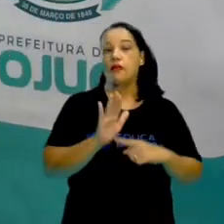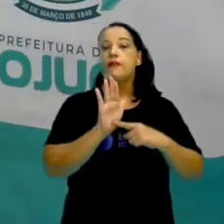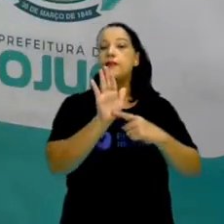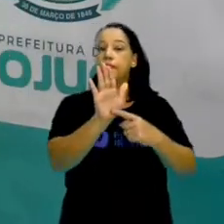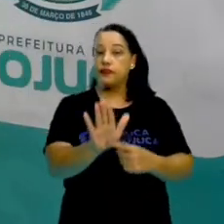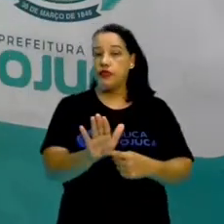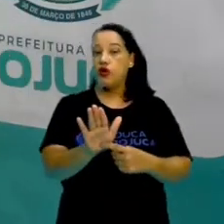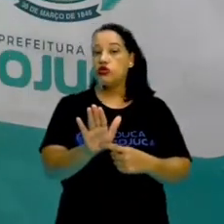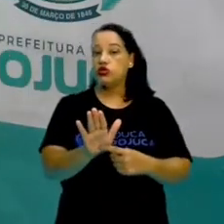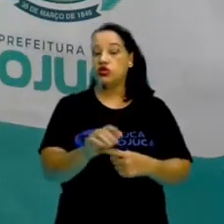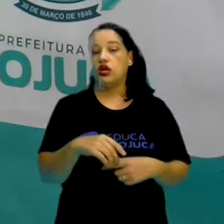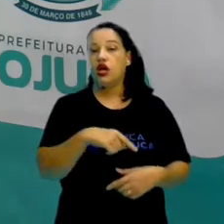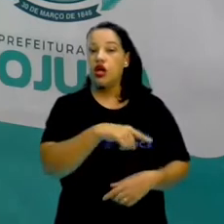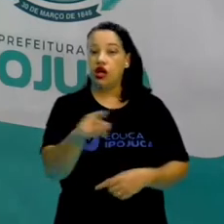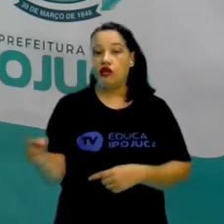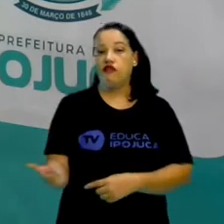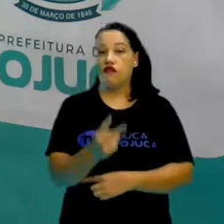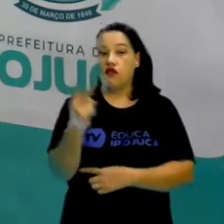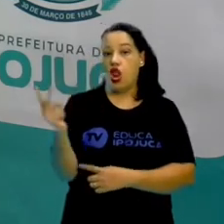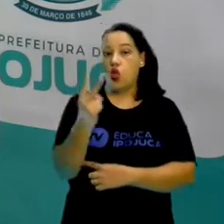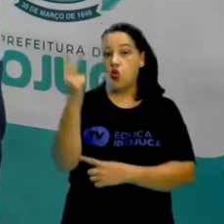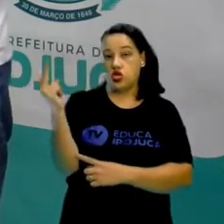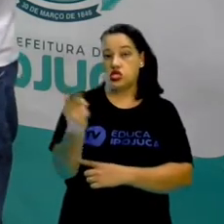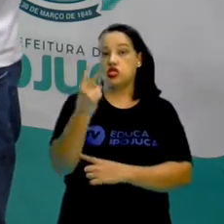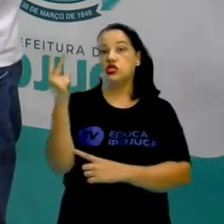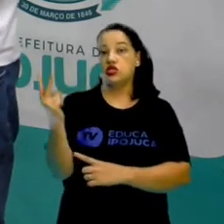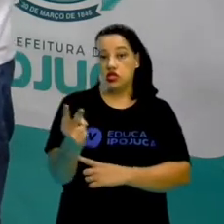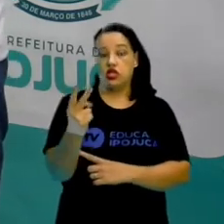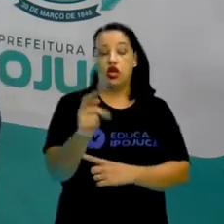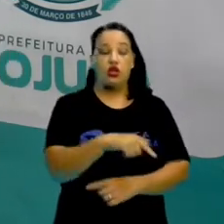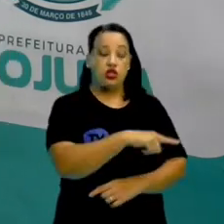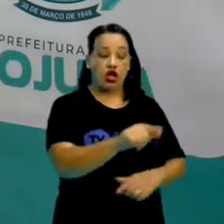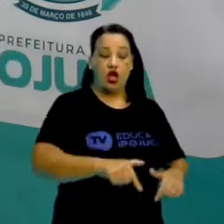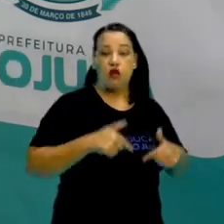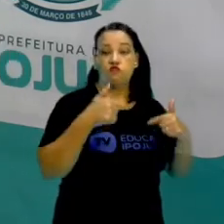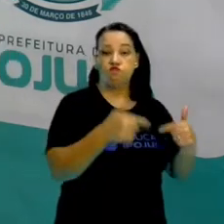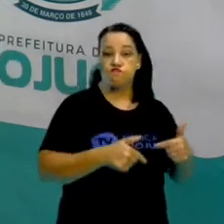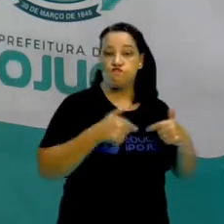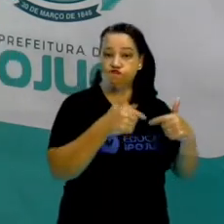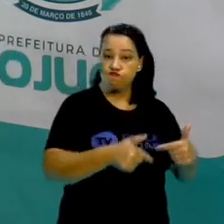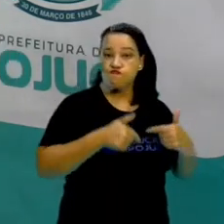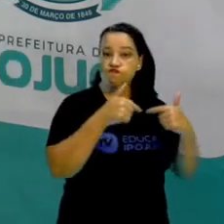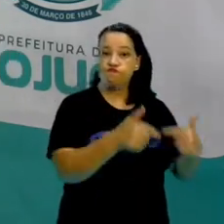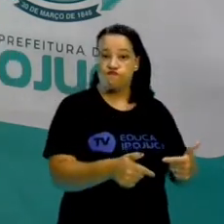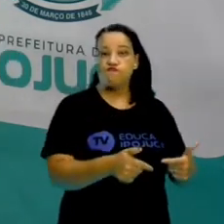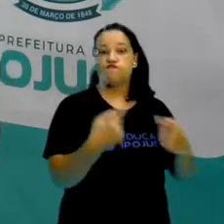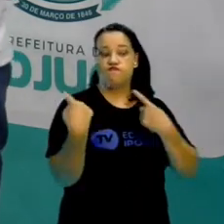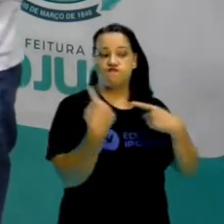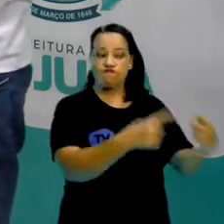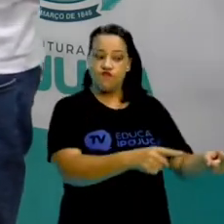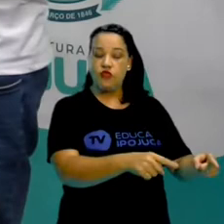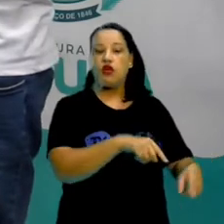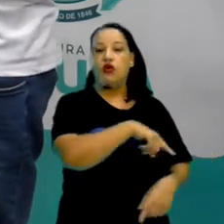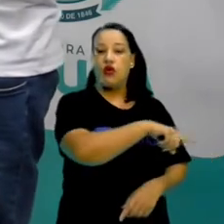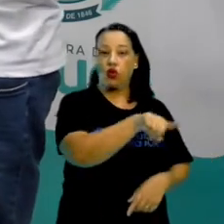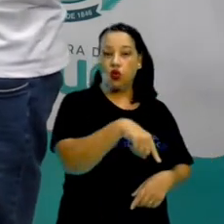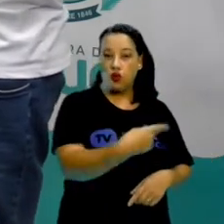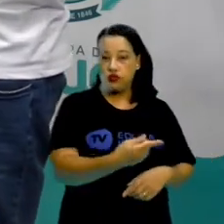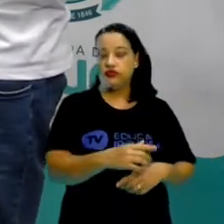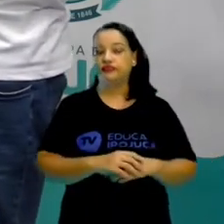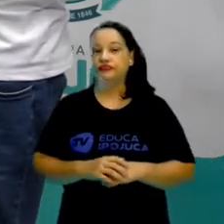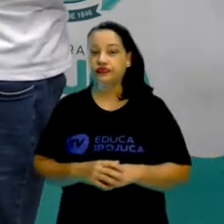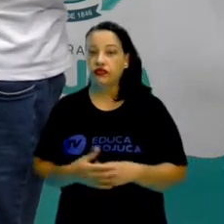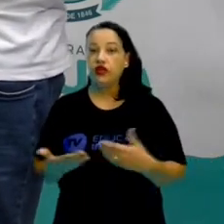questão da valorização da luta dos ipojucanos, né? Participação da luta dos ipojucanos nestas